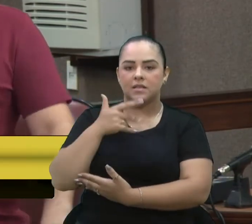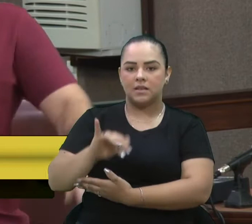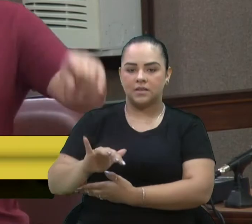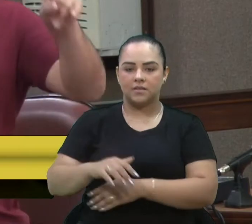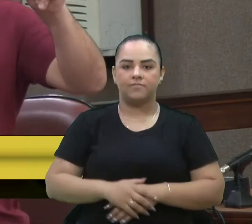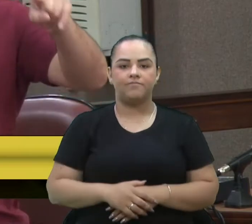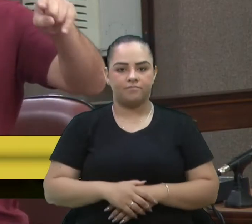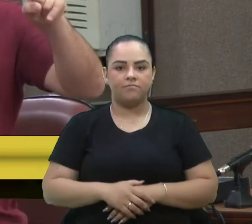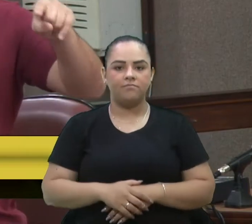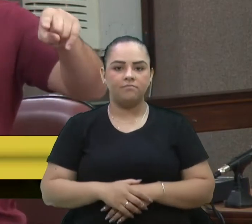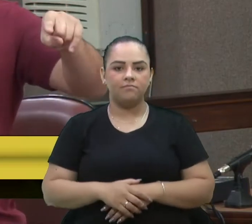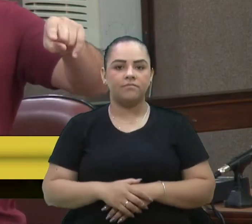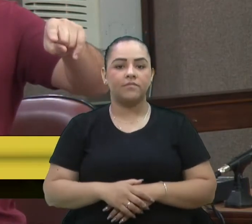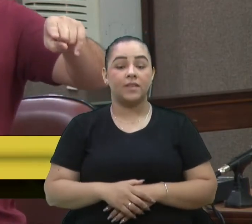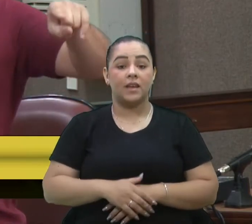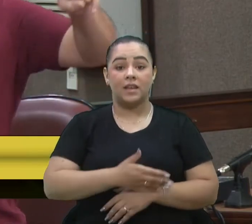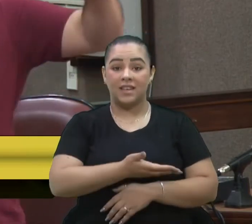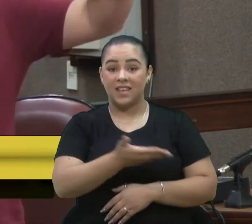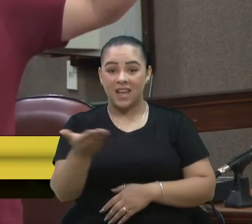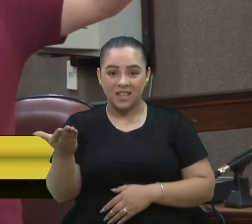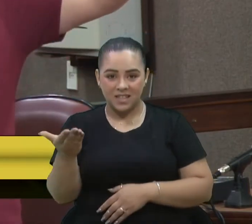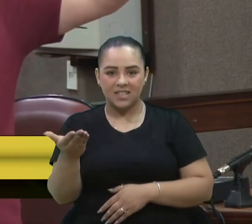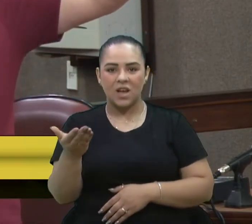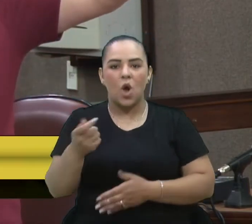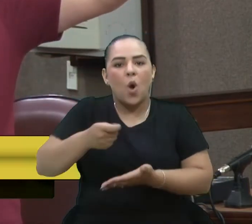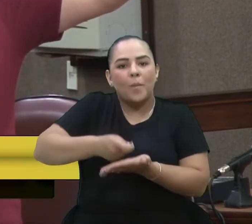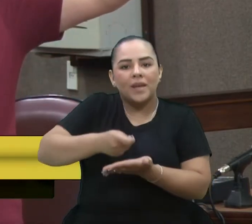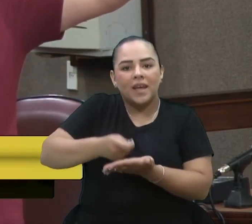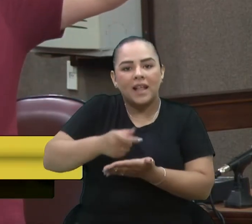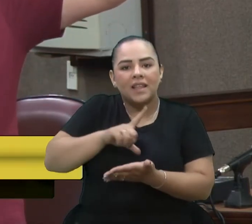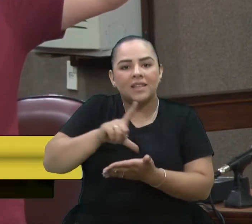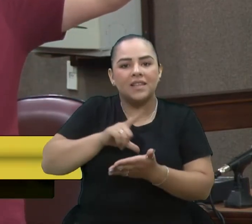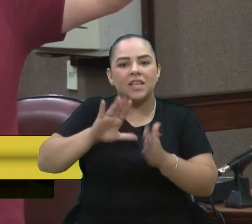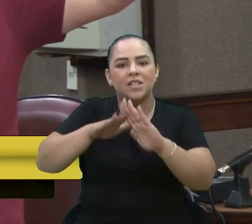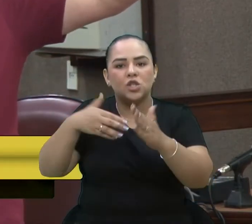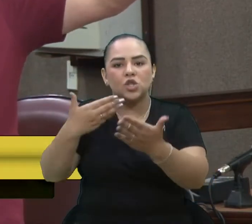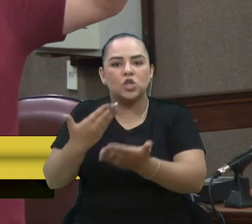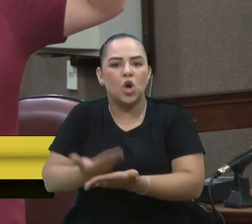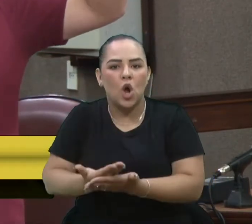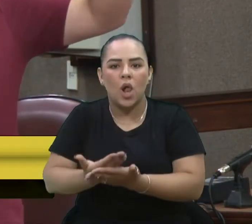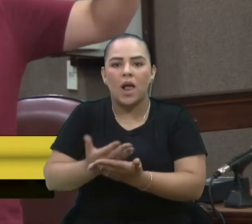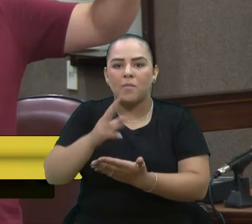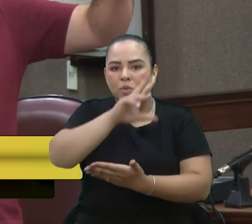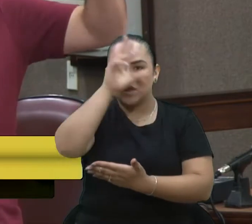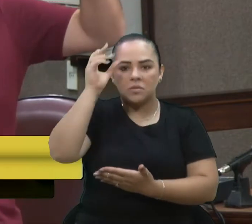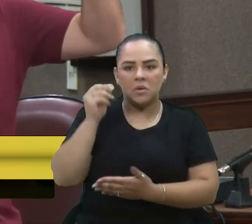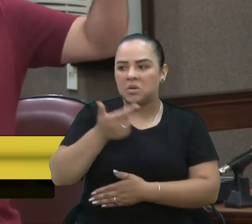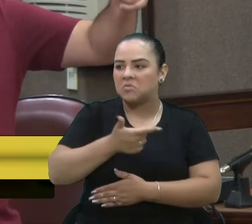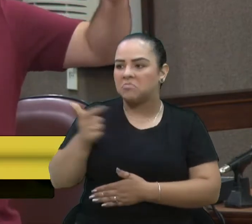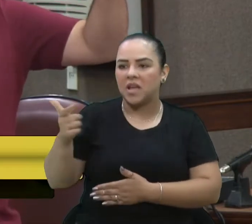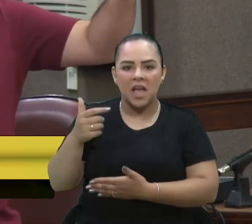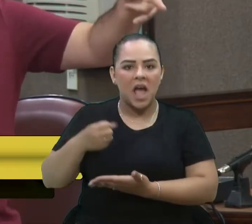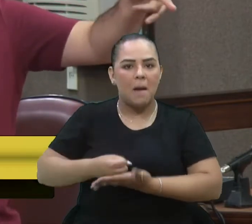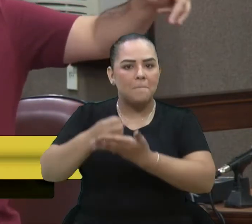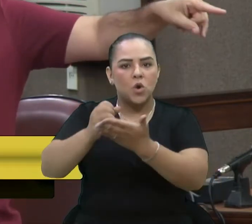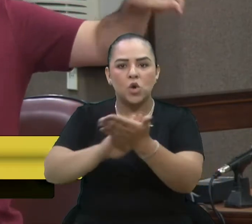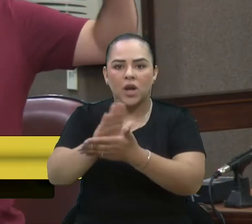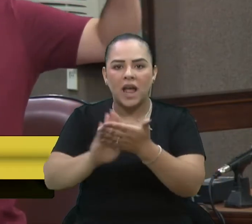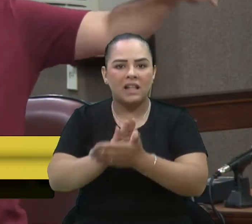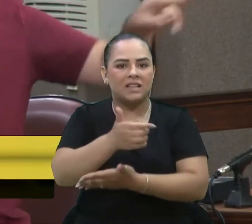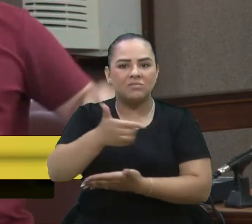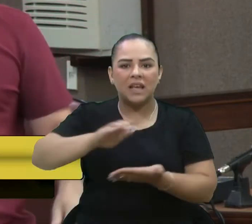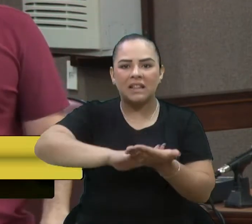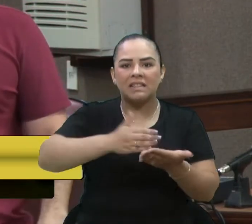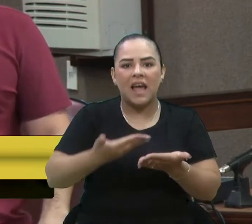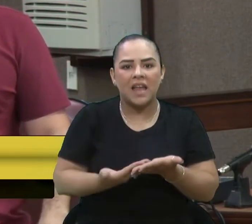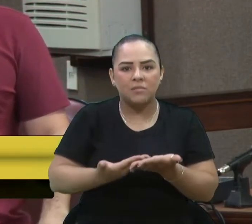Presidenta, estão sendo obrigadas a estudar em escolas municipais de educação infantil sem monitores, sem intérpretes, sem nada, essas crianças ficam